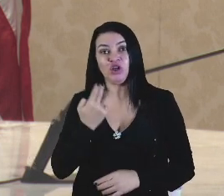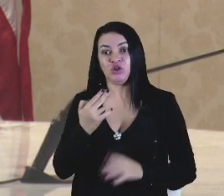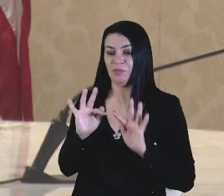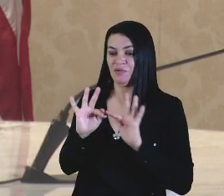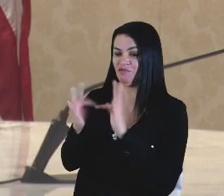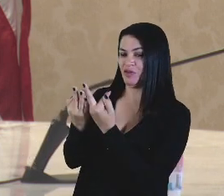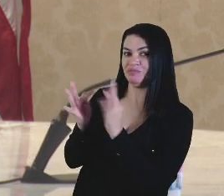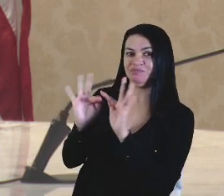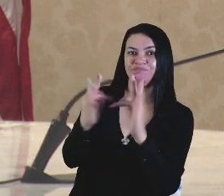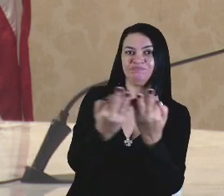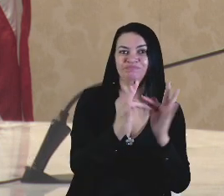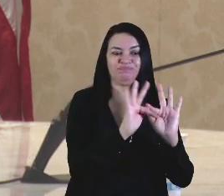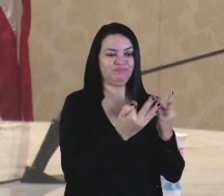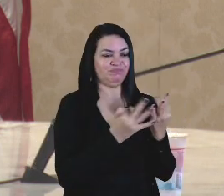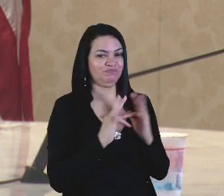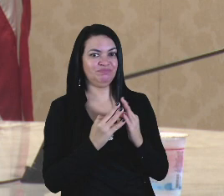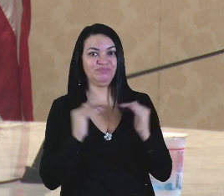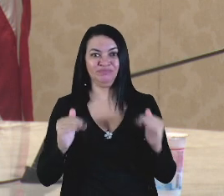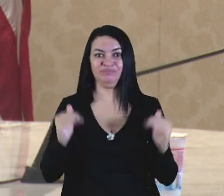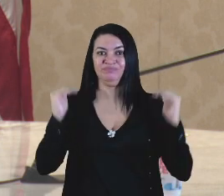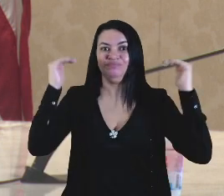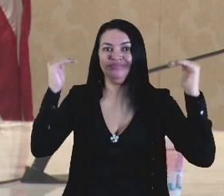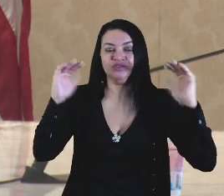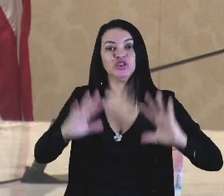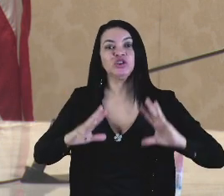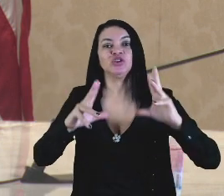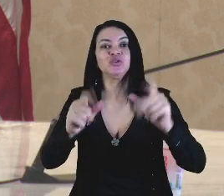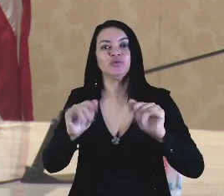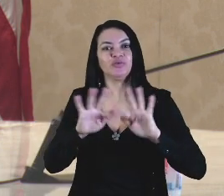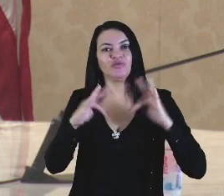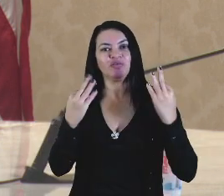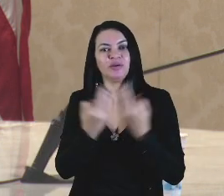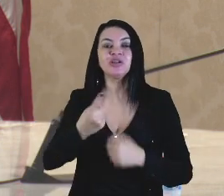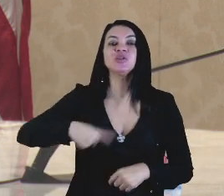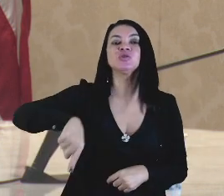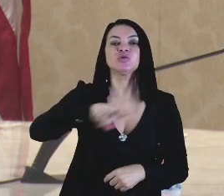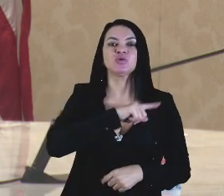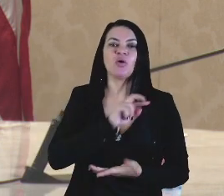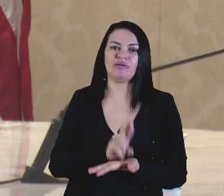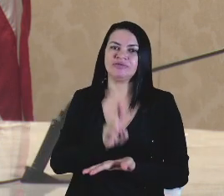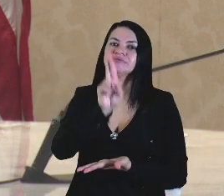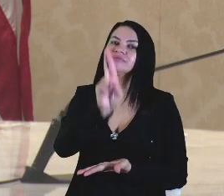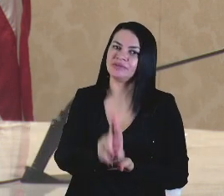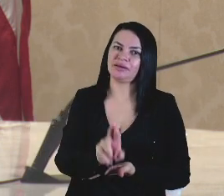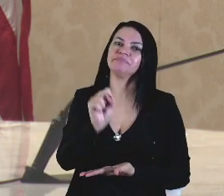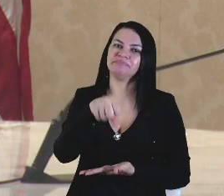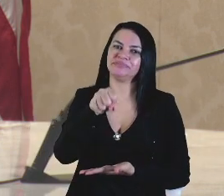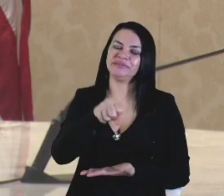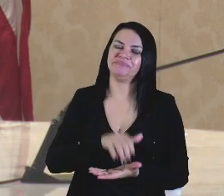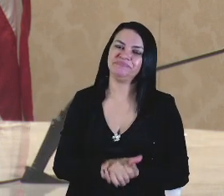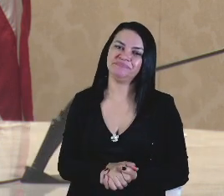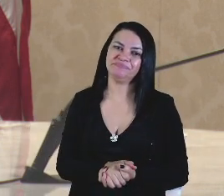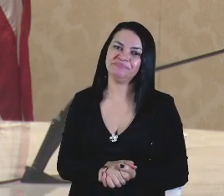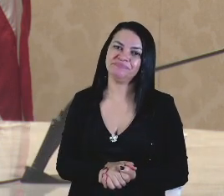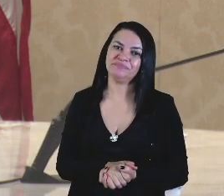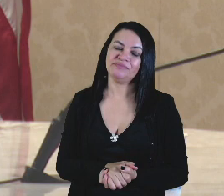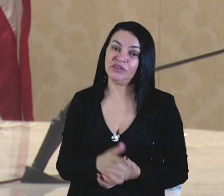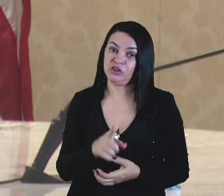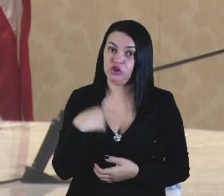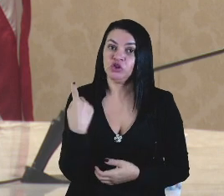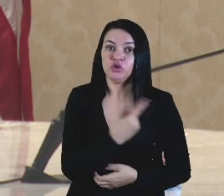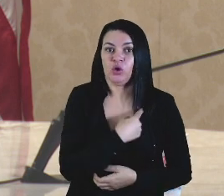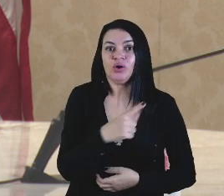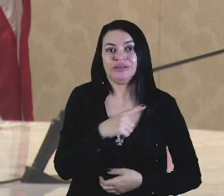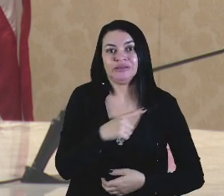famílias, mas, acima de tudo, em nome de todas as famílias que nós representamos. Nós temos